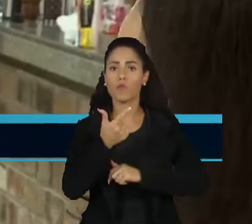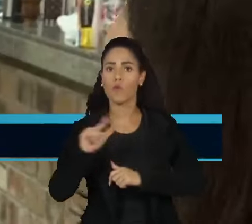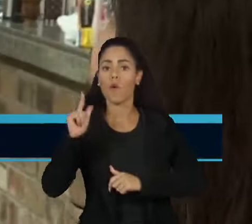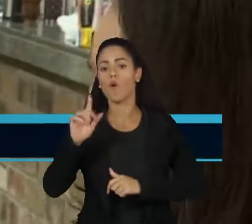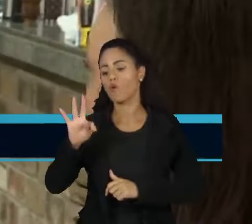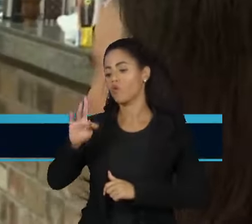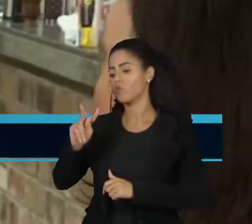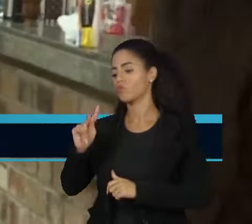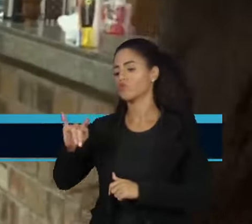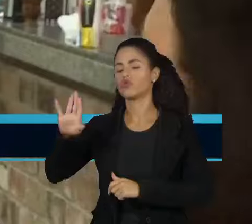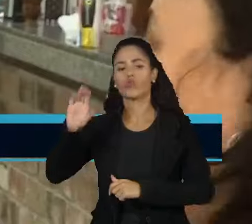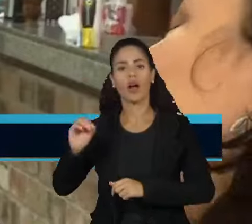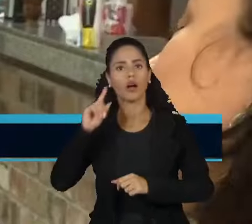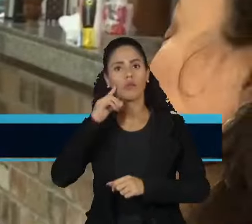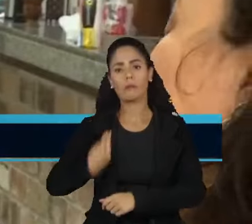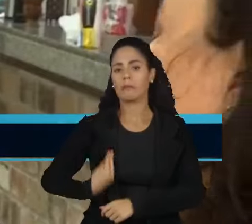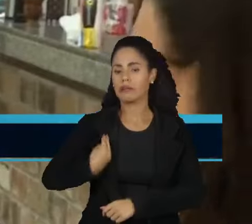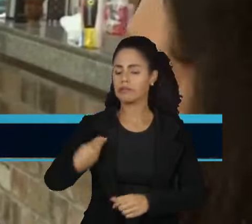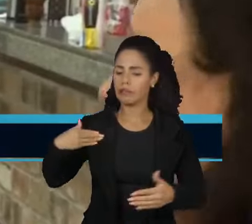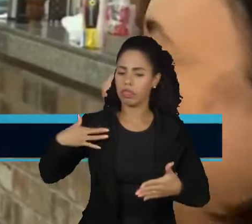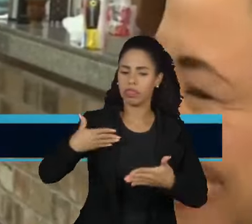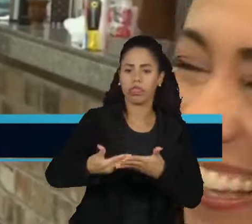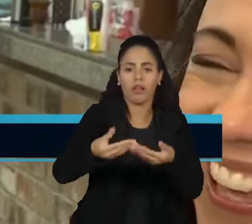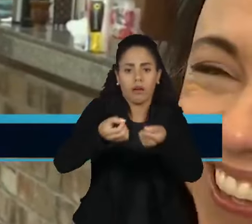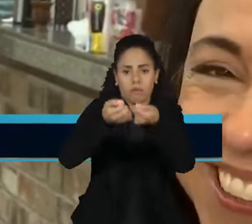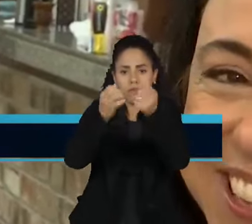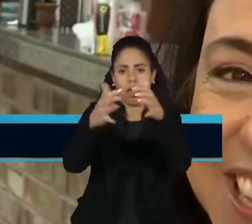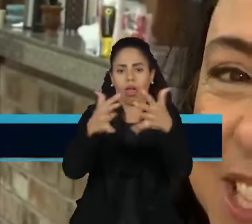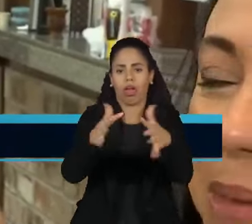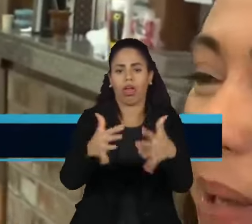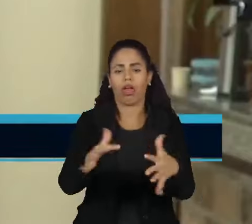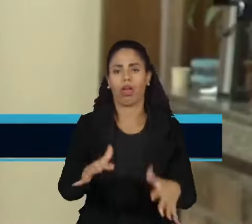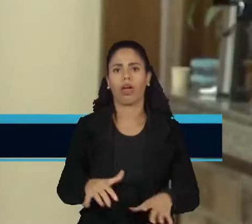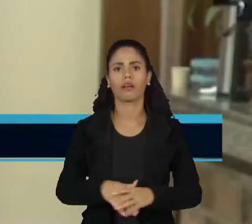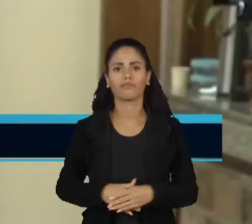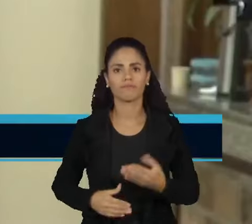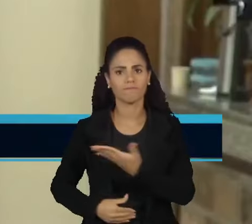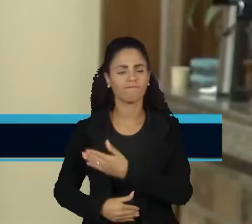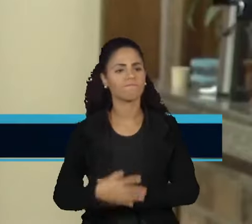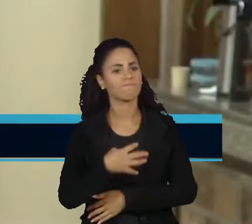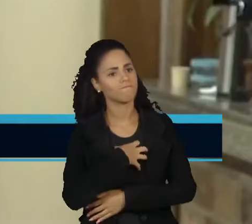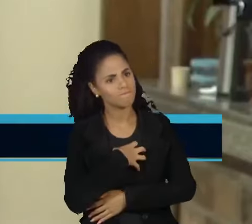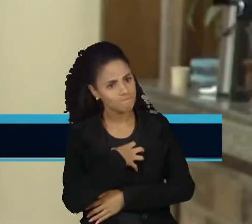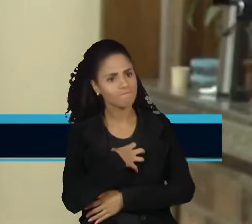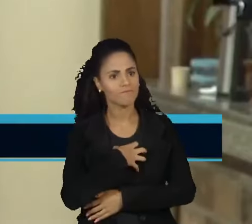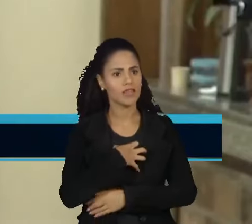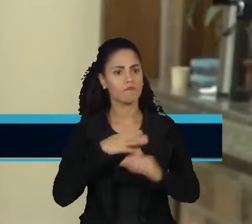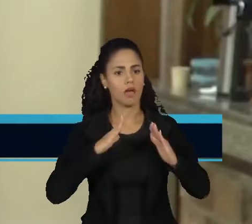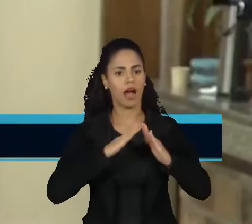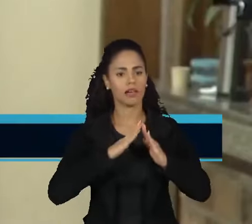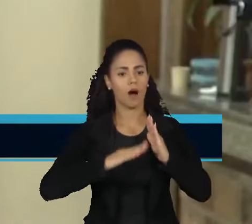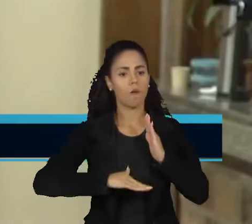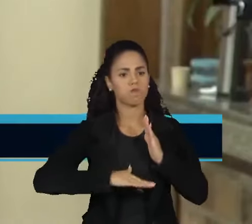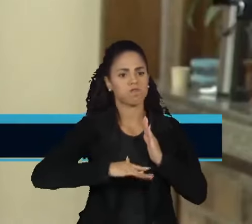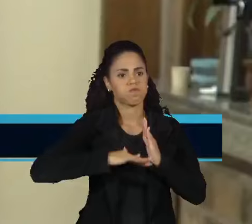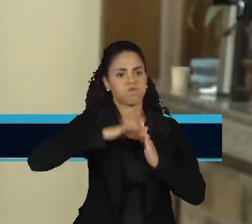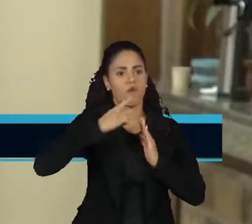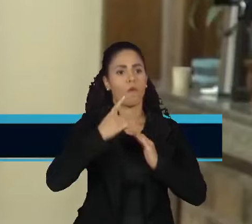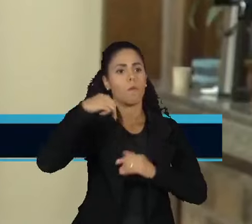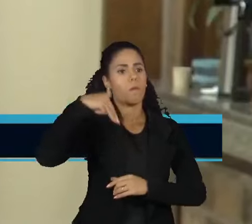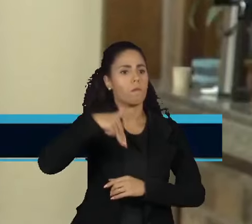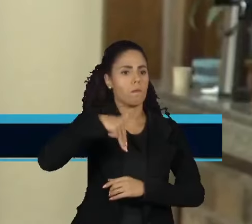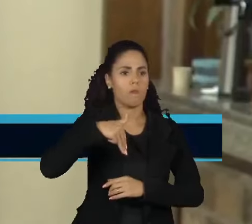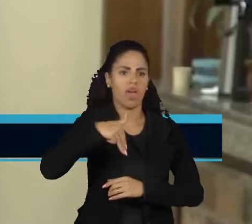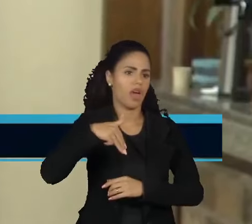Tiago viu o sonho de uma vida inteira, ir por água abaixo. A hamburgueria está embaixo d'água. A gente está com mais ou menos 1,5m, 1